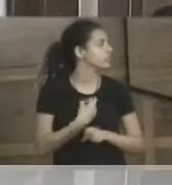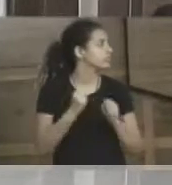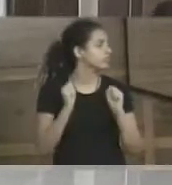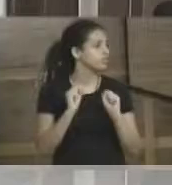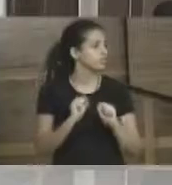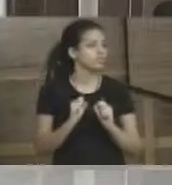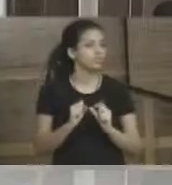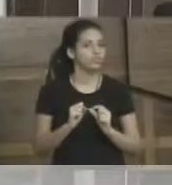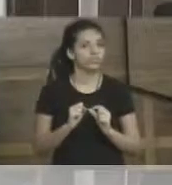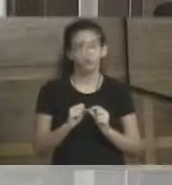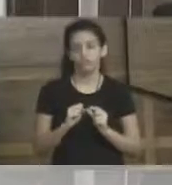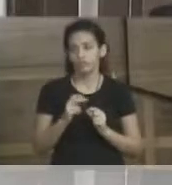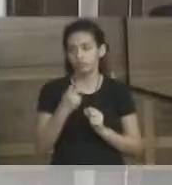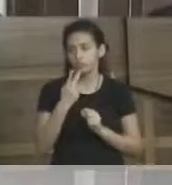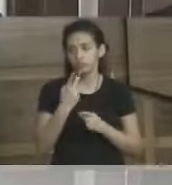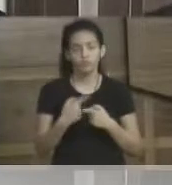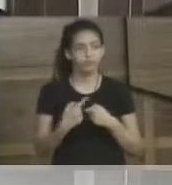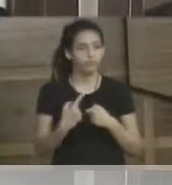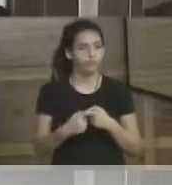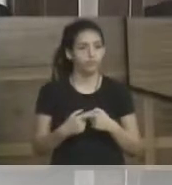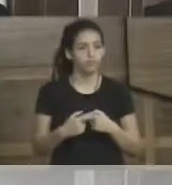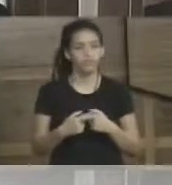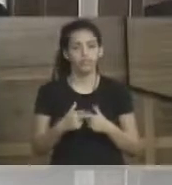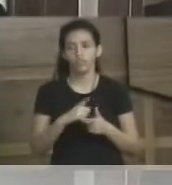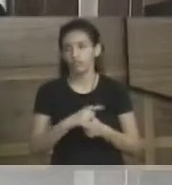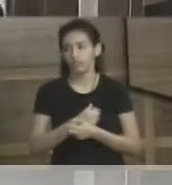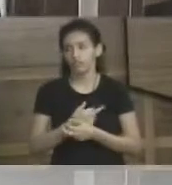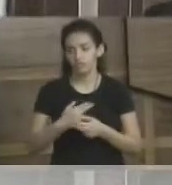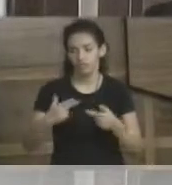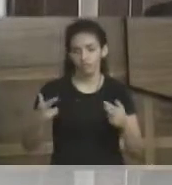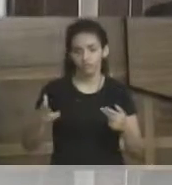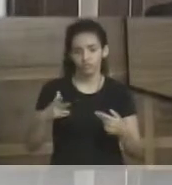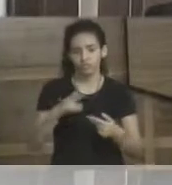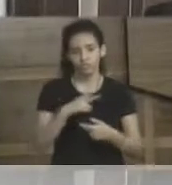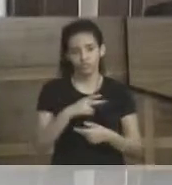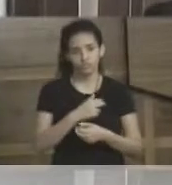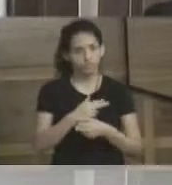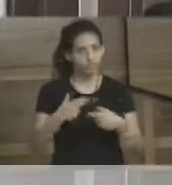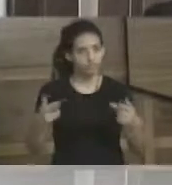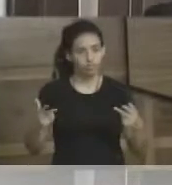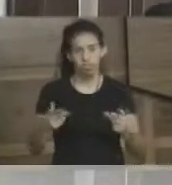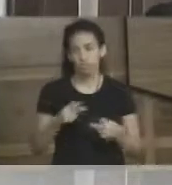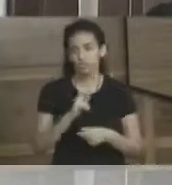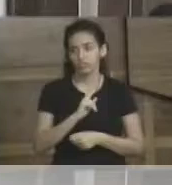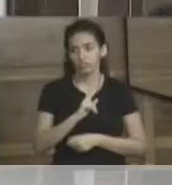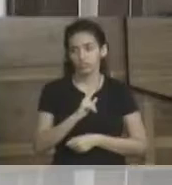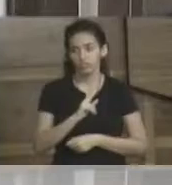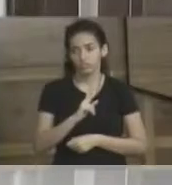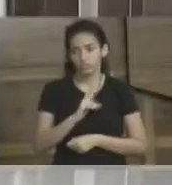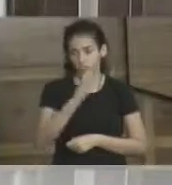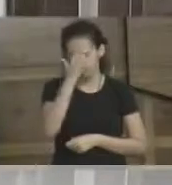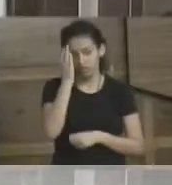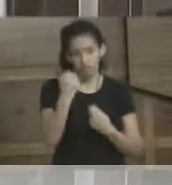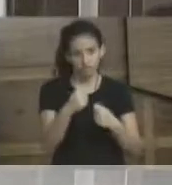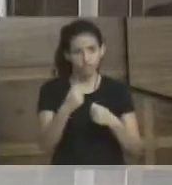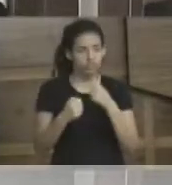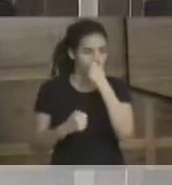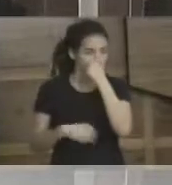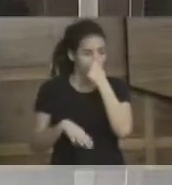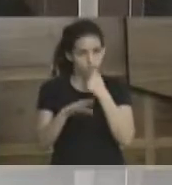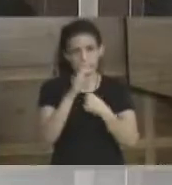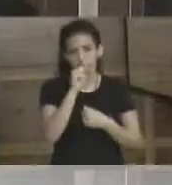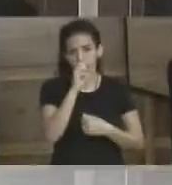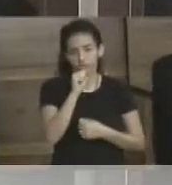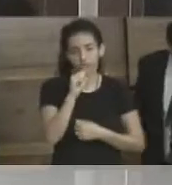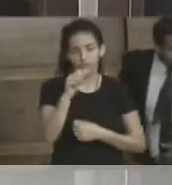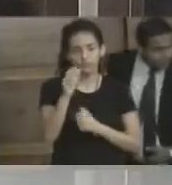levantar essa pauta, que não só a tia Salete, quanto tantas outras pessoas, inclusive, na inauguração da APA esse final de semana, no sábado,